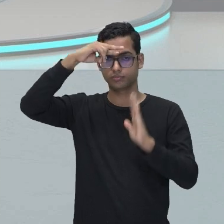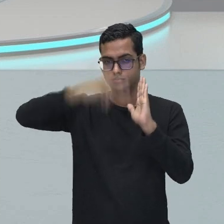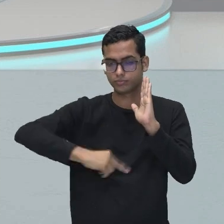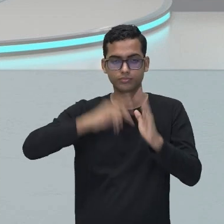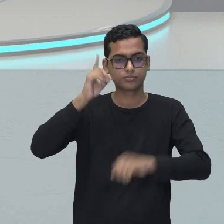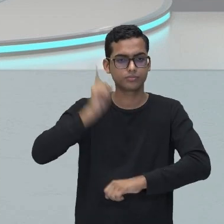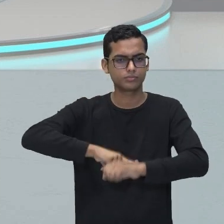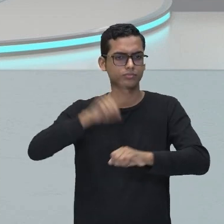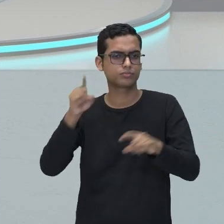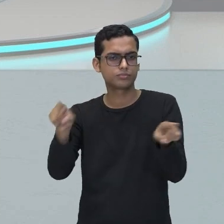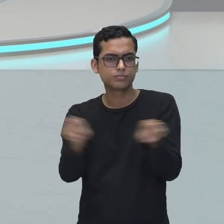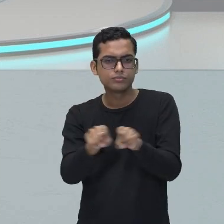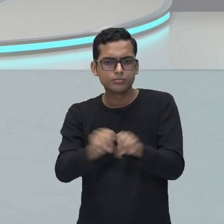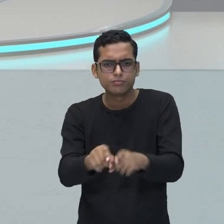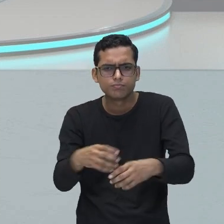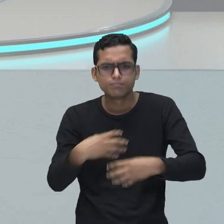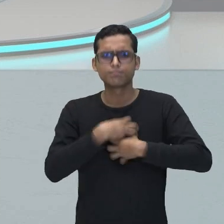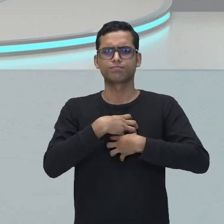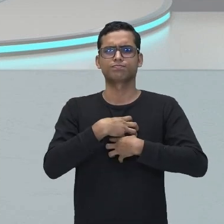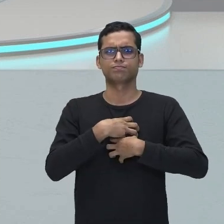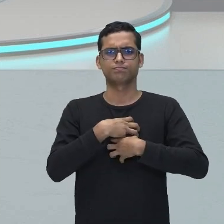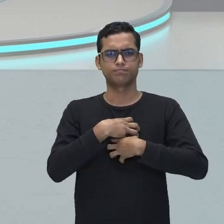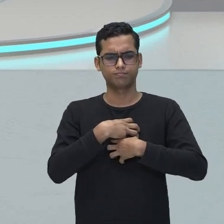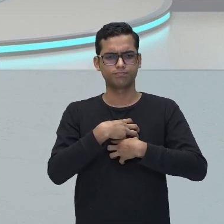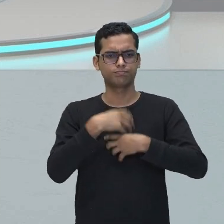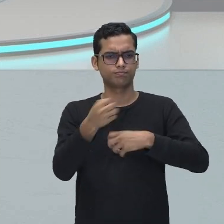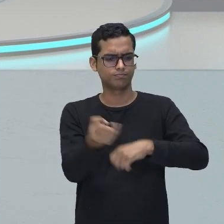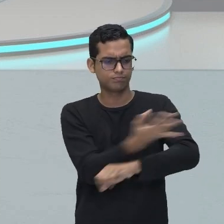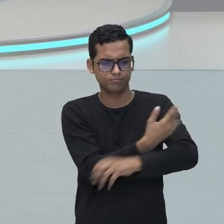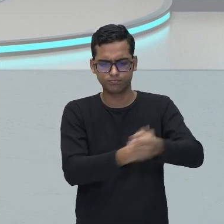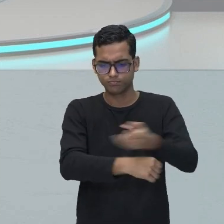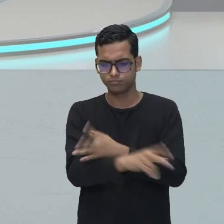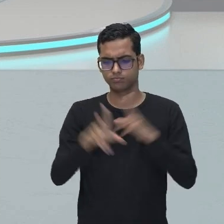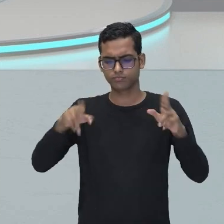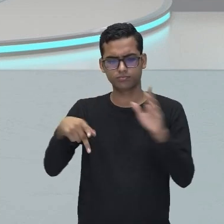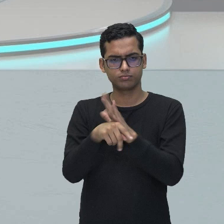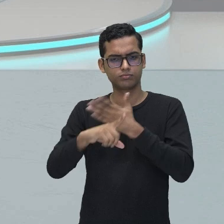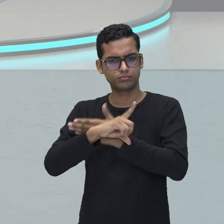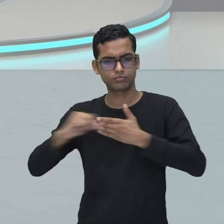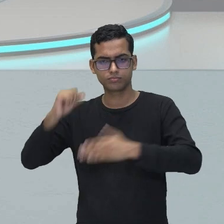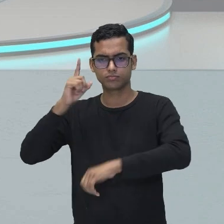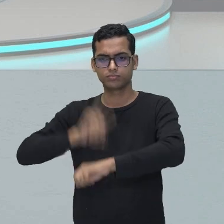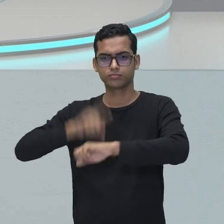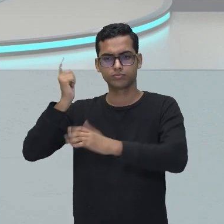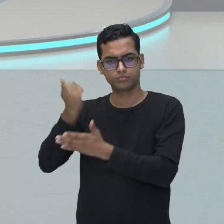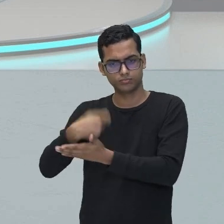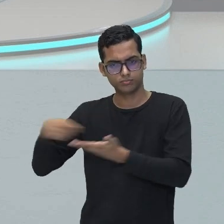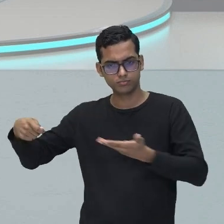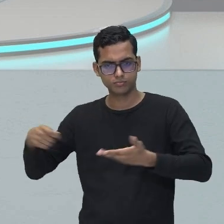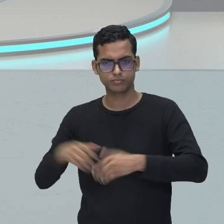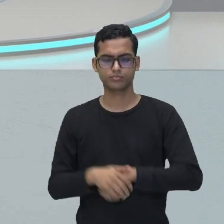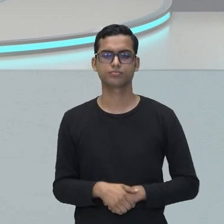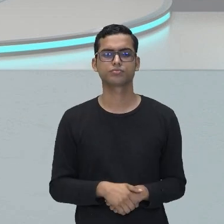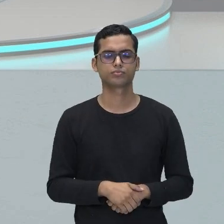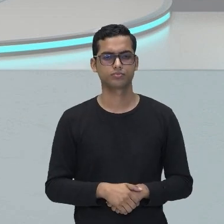entender e sentir a mesma emoção que o autor sentiu quando escreveu. Então, existe essa preocupação